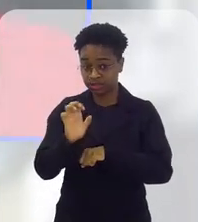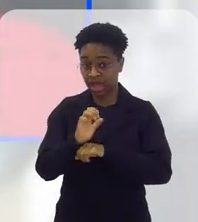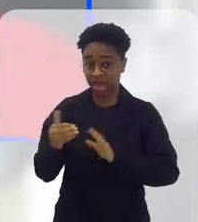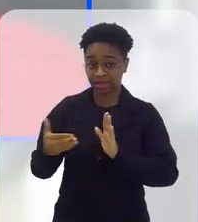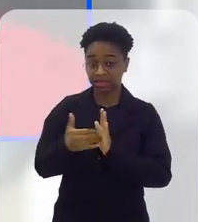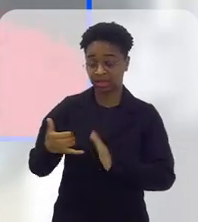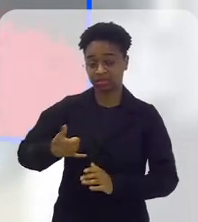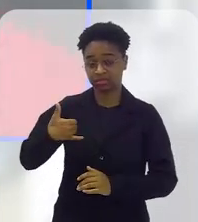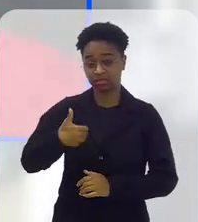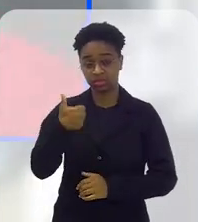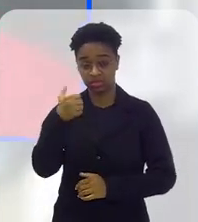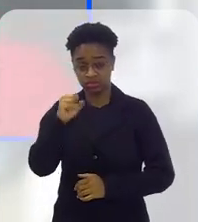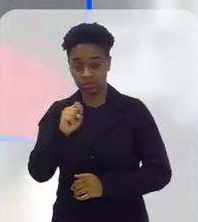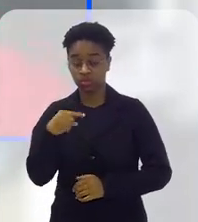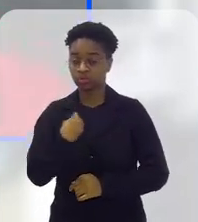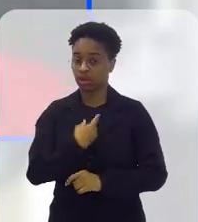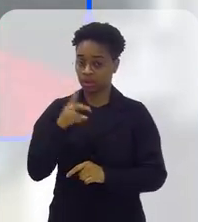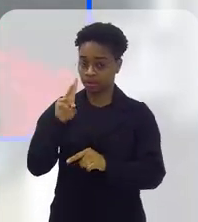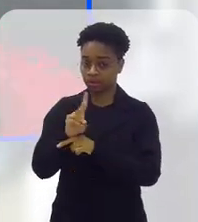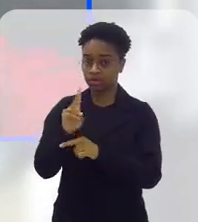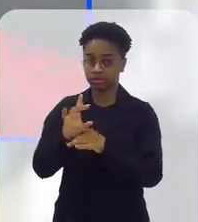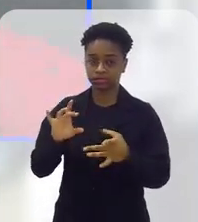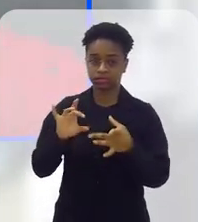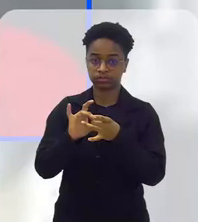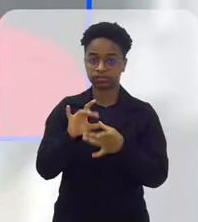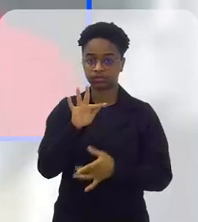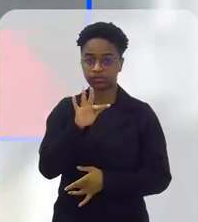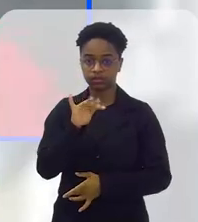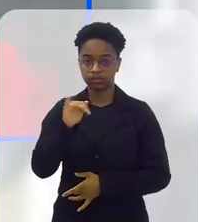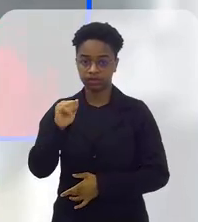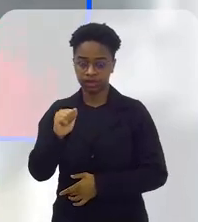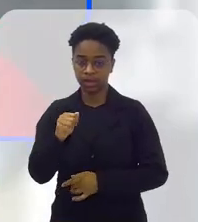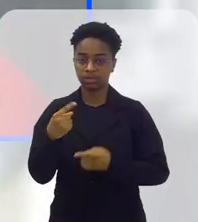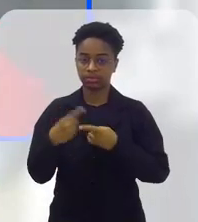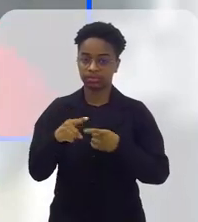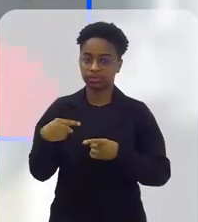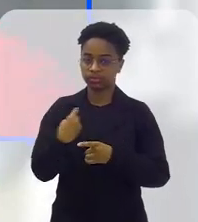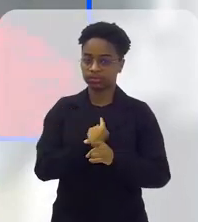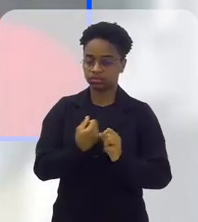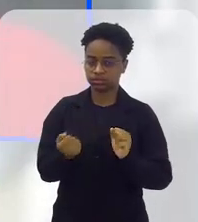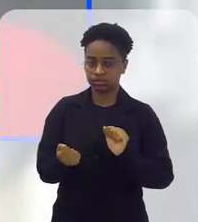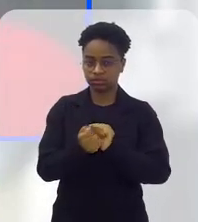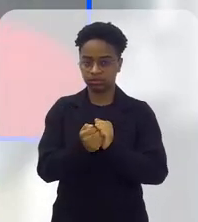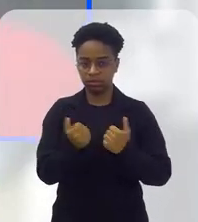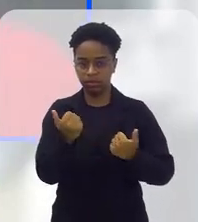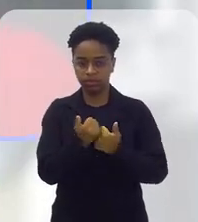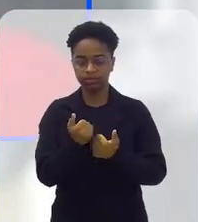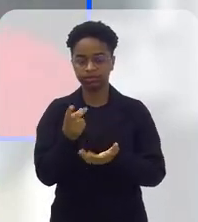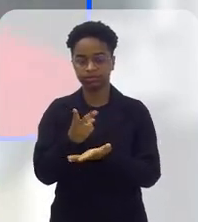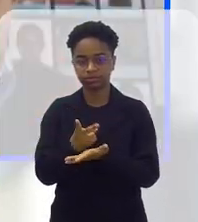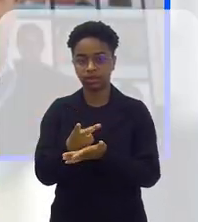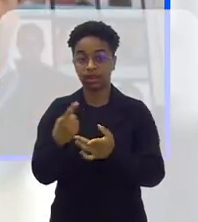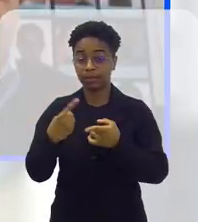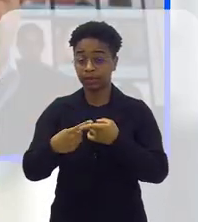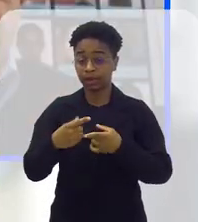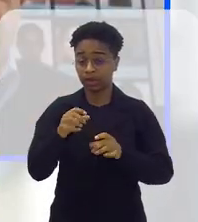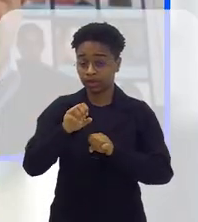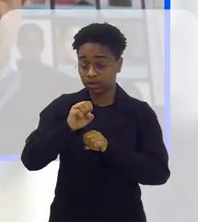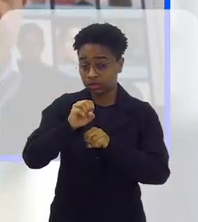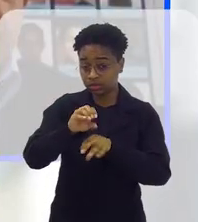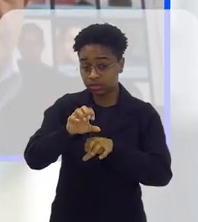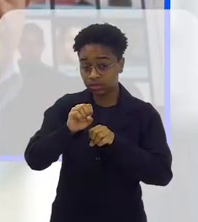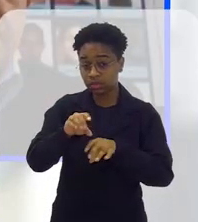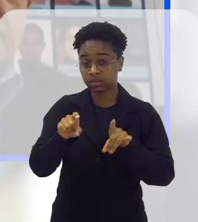estágio, até os 18 anos, eles estão protegidos pela FIA. Estamos com ele a qualquer momento. A educação e